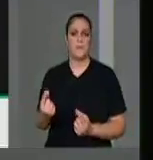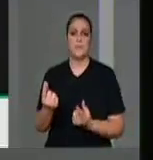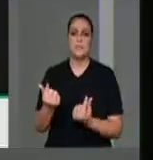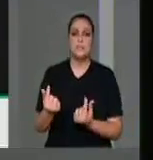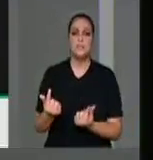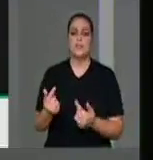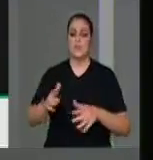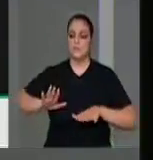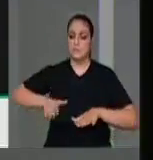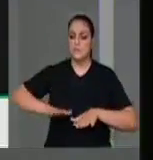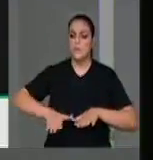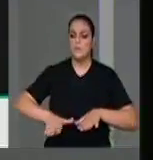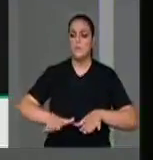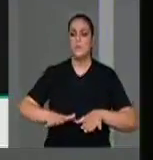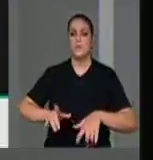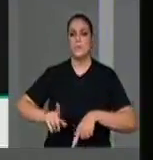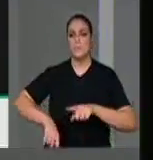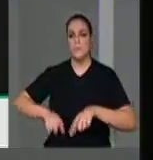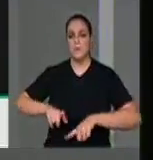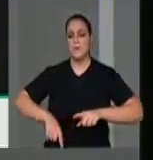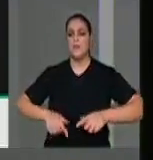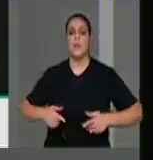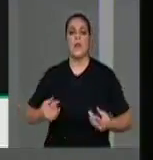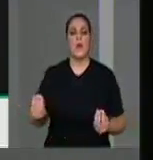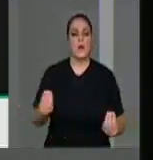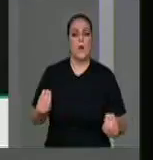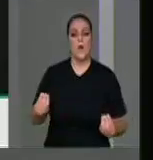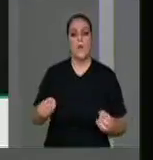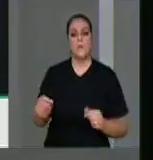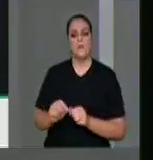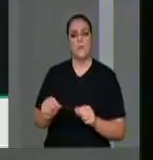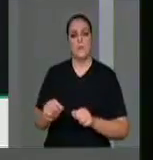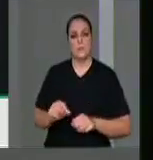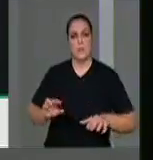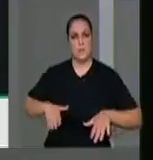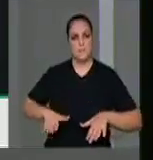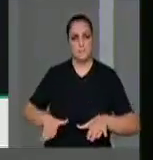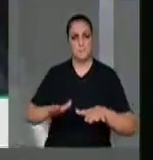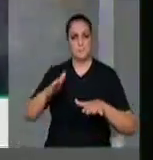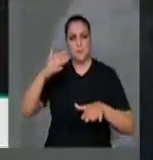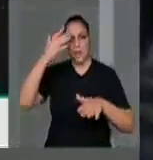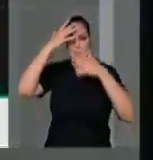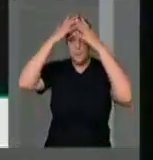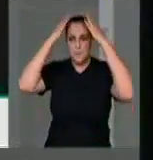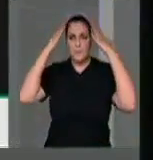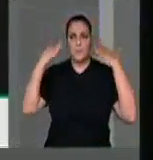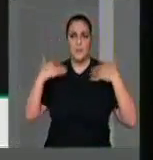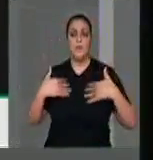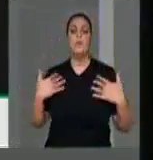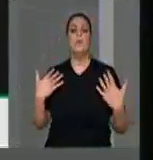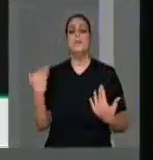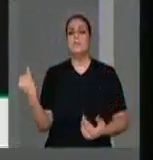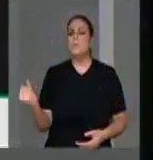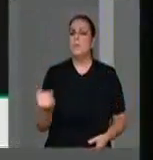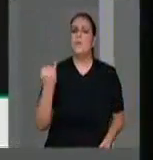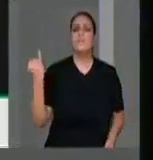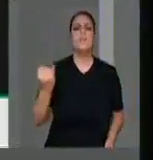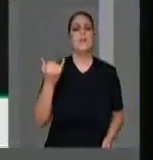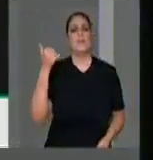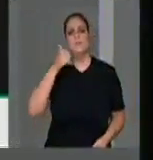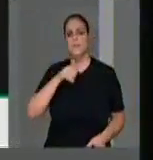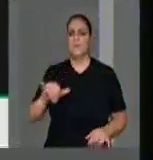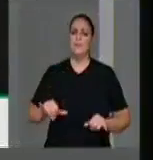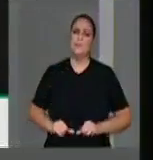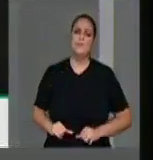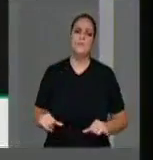uma máquina de costura para a confecção de perucas. Esse instrumento é fundamental na vida dessas mulheres